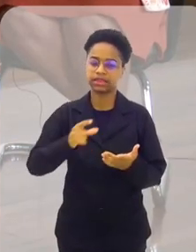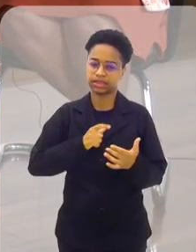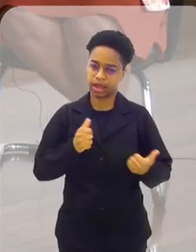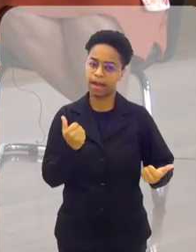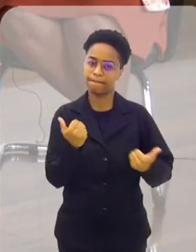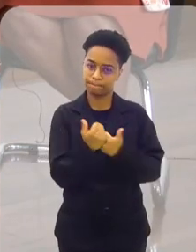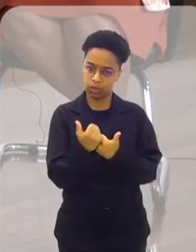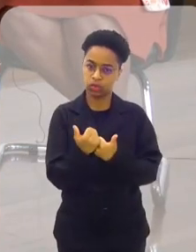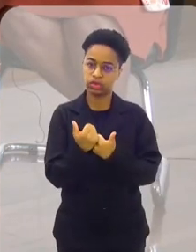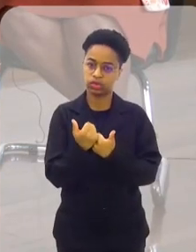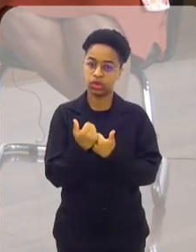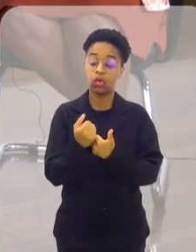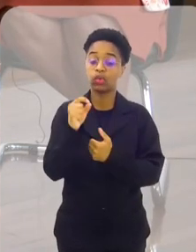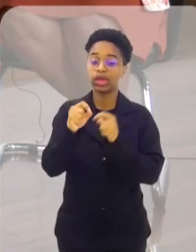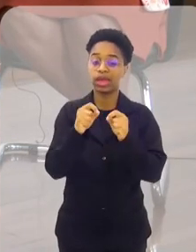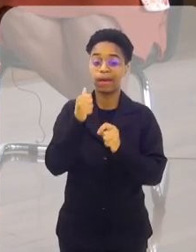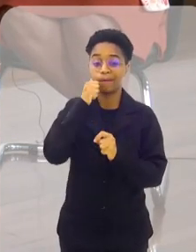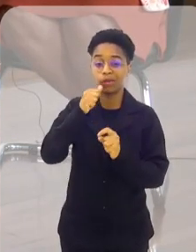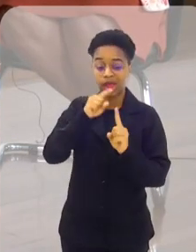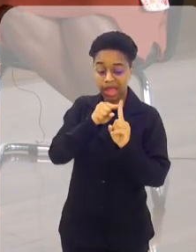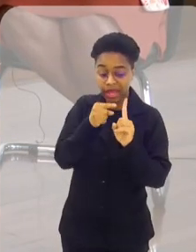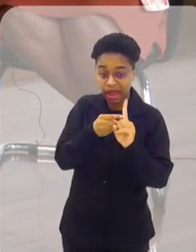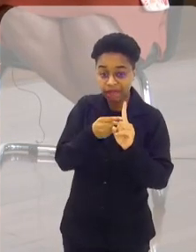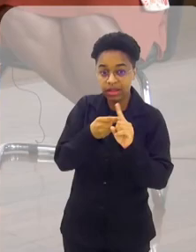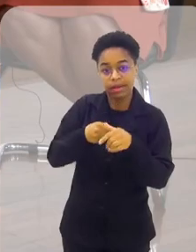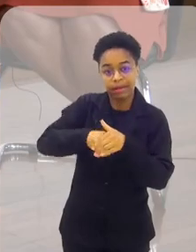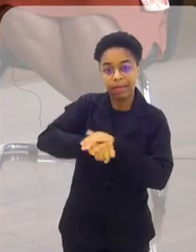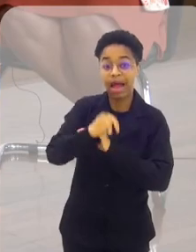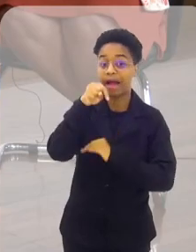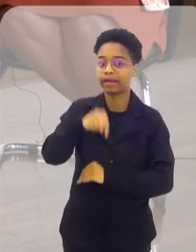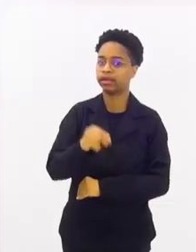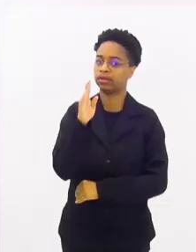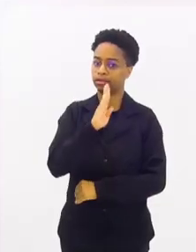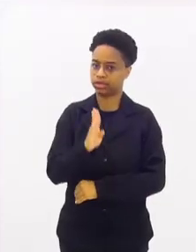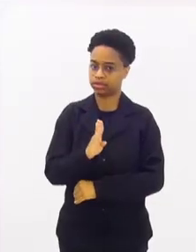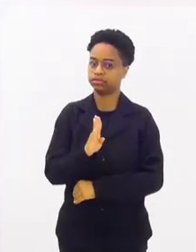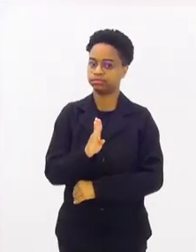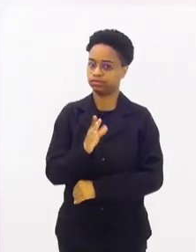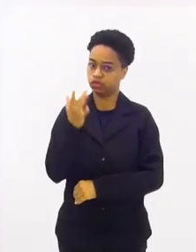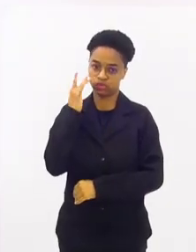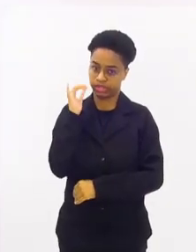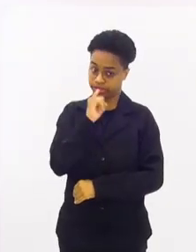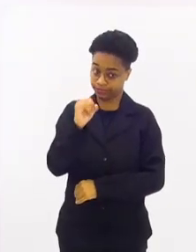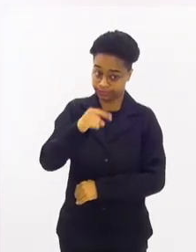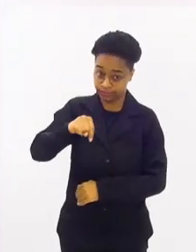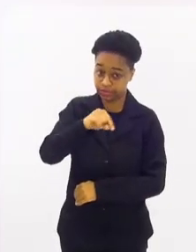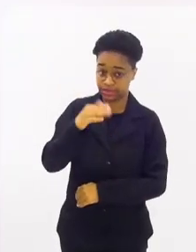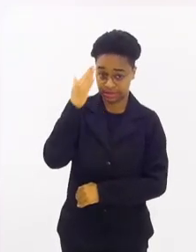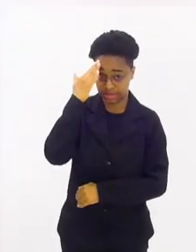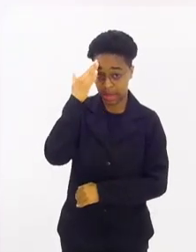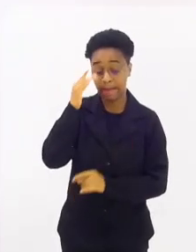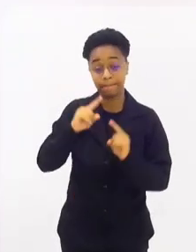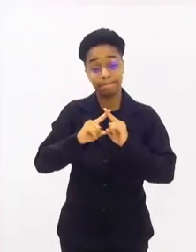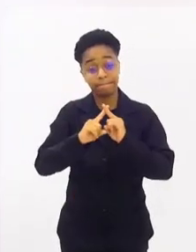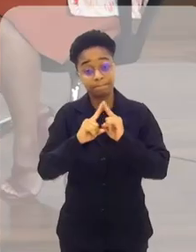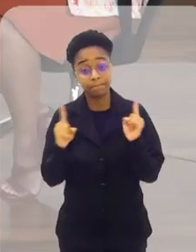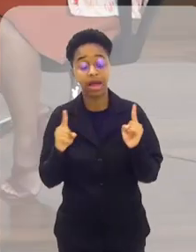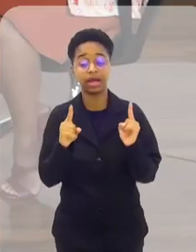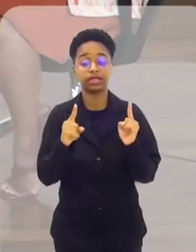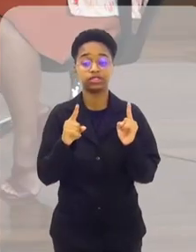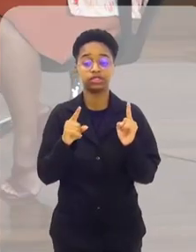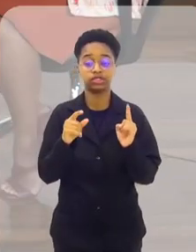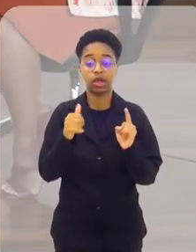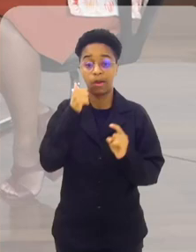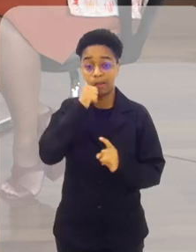recebendo aqui o apoio para vir parir os seus filhos aqui no Brasil. Eu não sei se vocês têm conhecimento disso, mas elas estão...